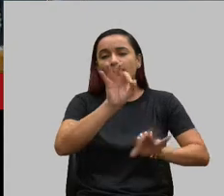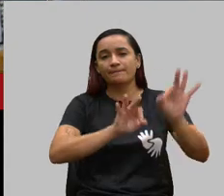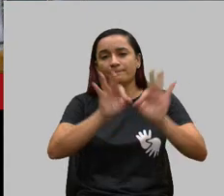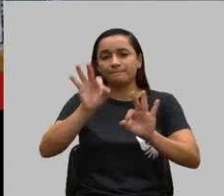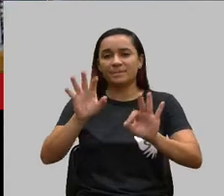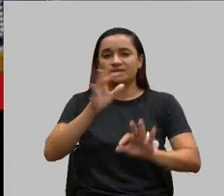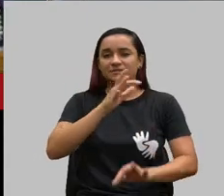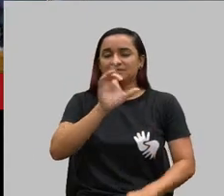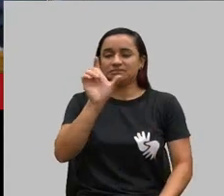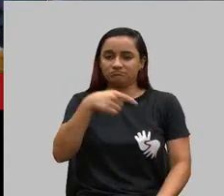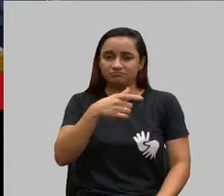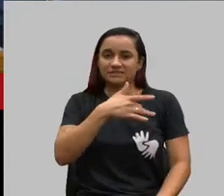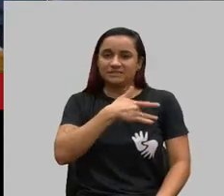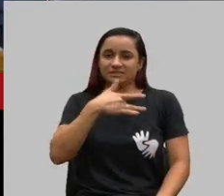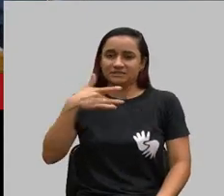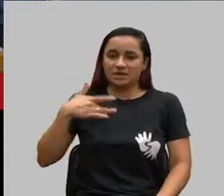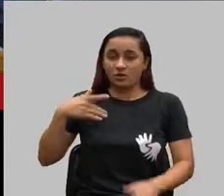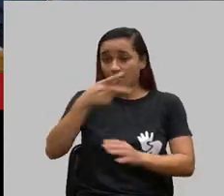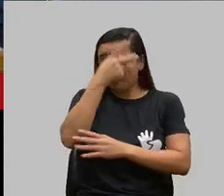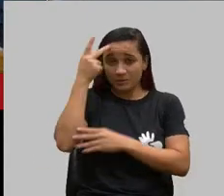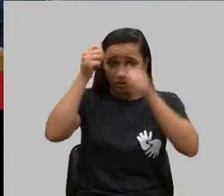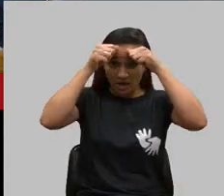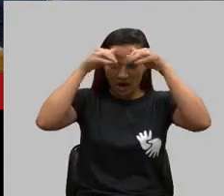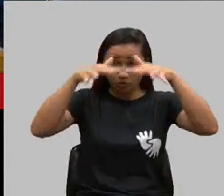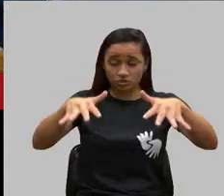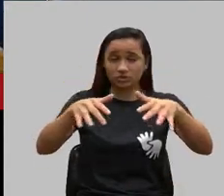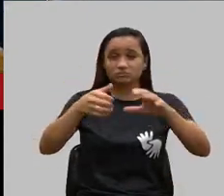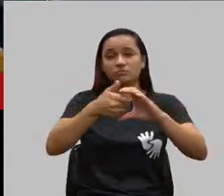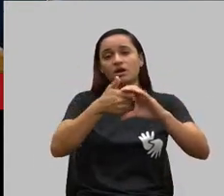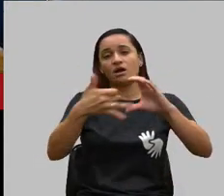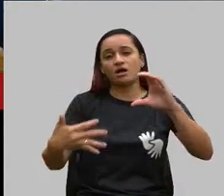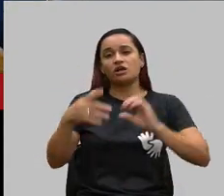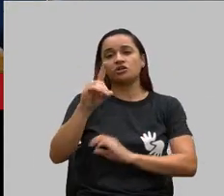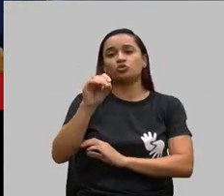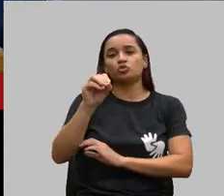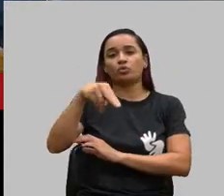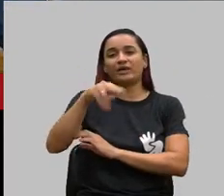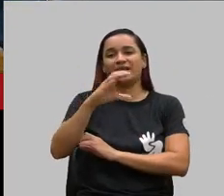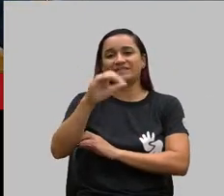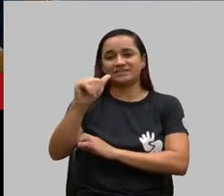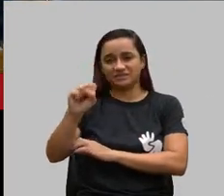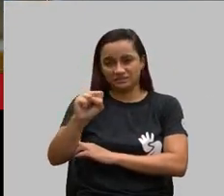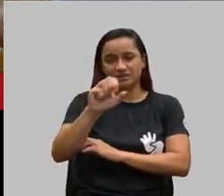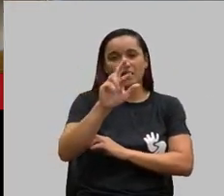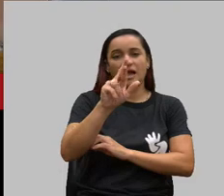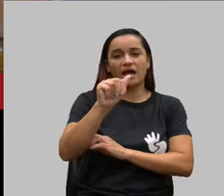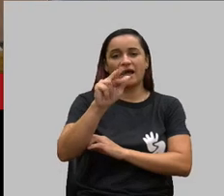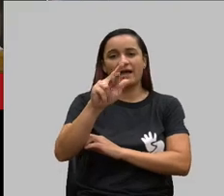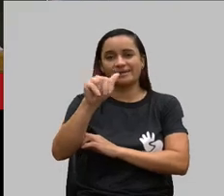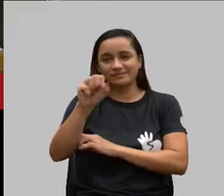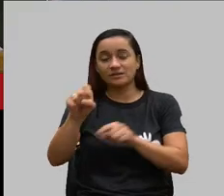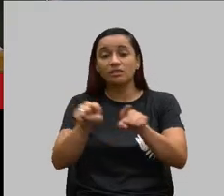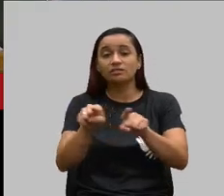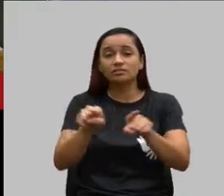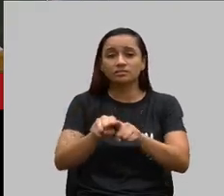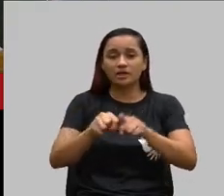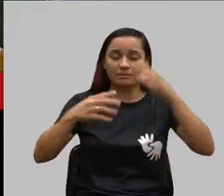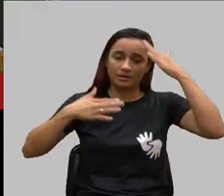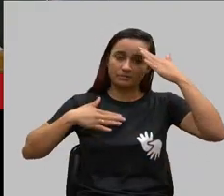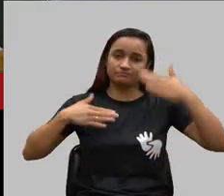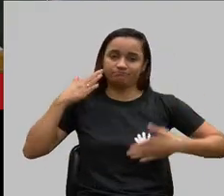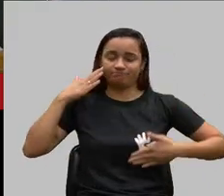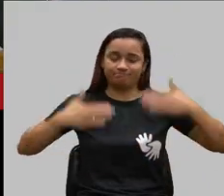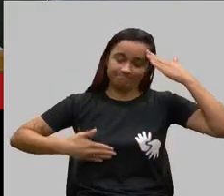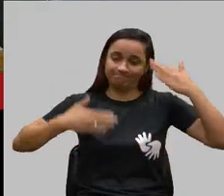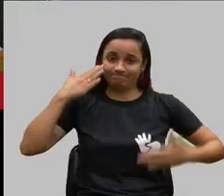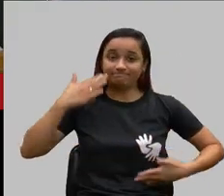pessoas com autismo, doenças raras e paralisia cerebral. E propor medidas que garantam os direitos